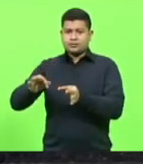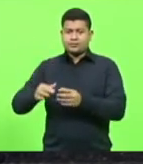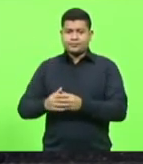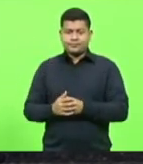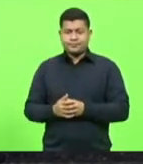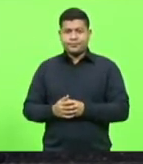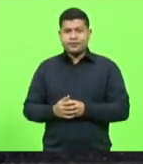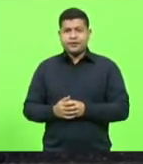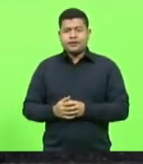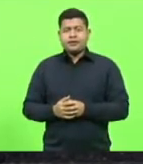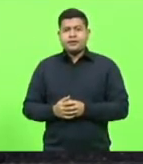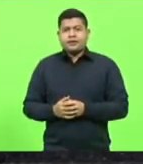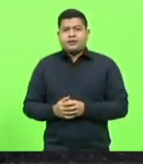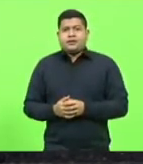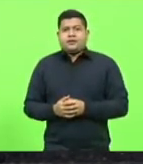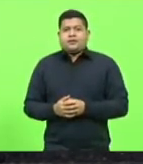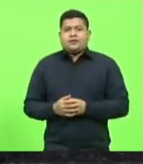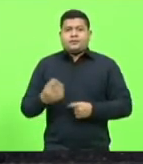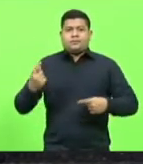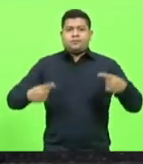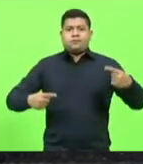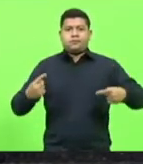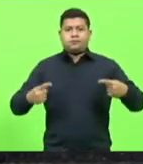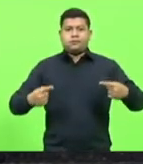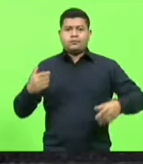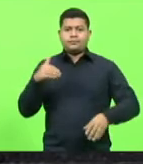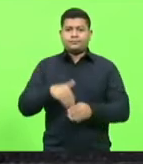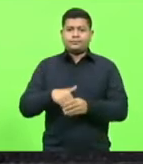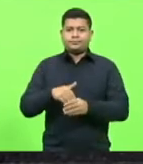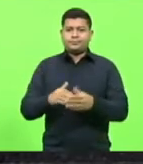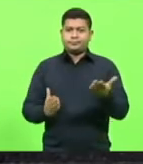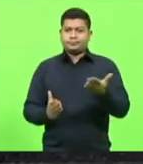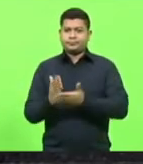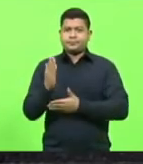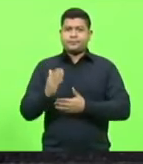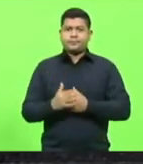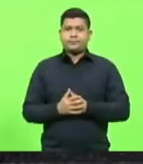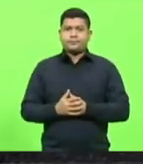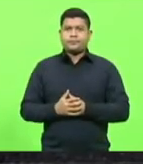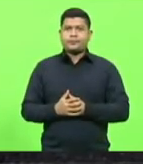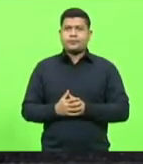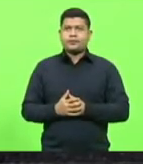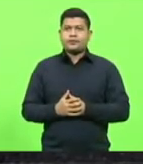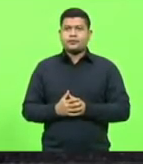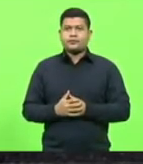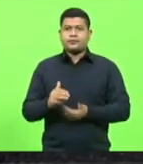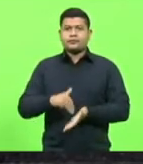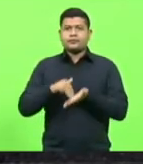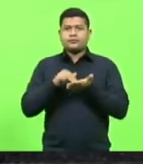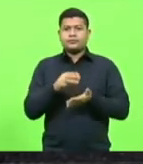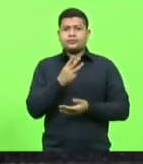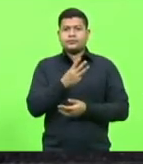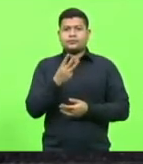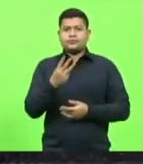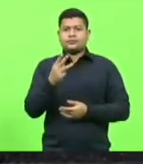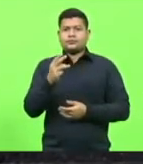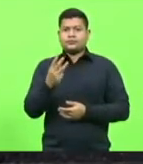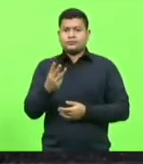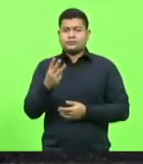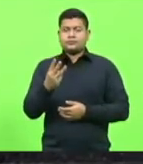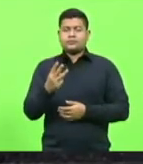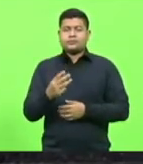discussão. Em votação. Aprovado. Moção número 333.